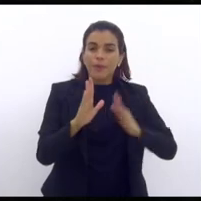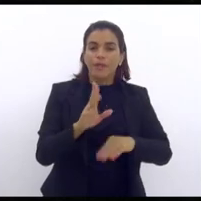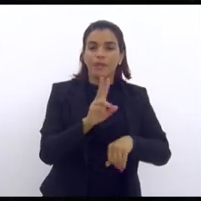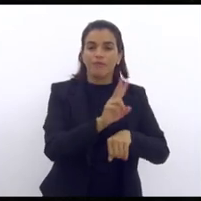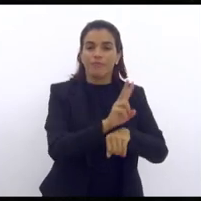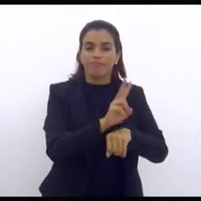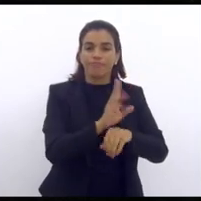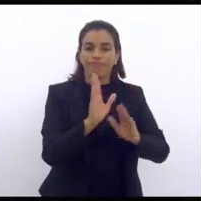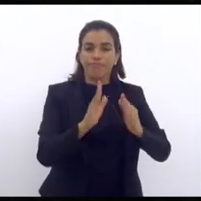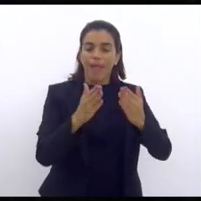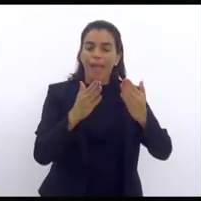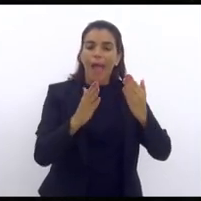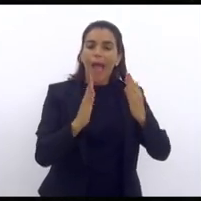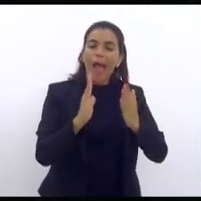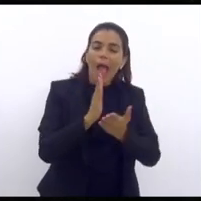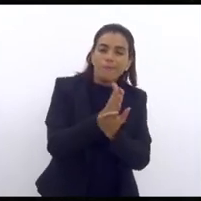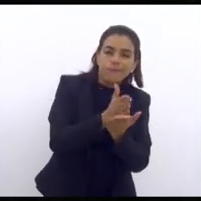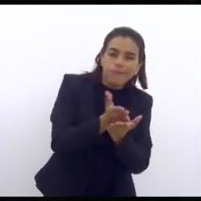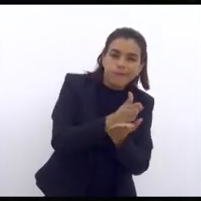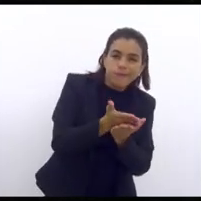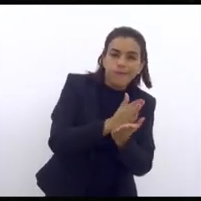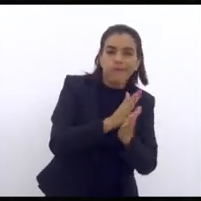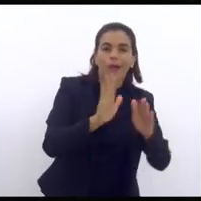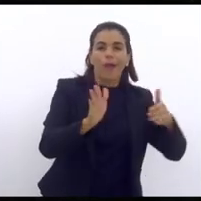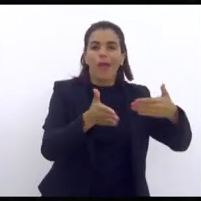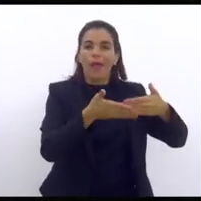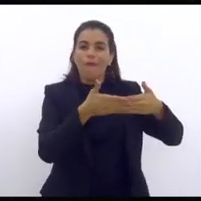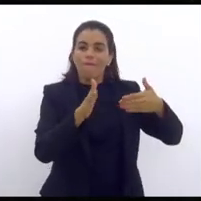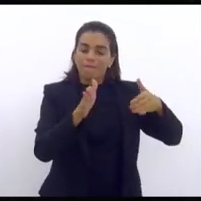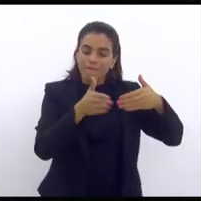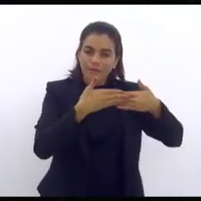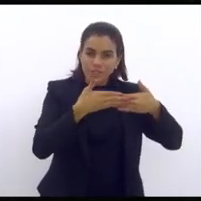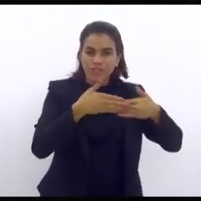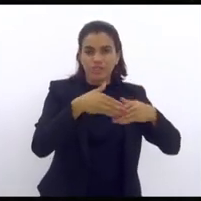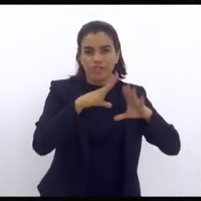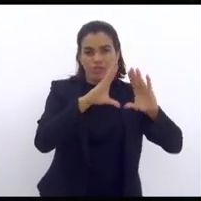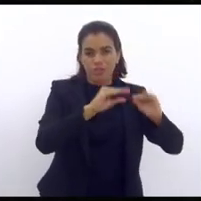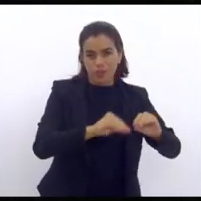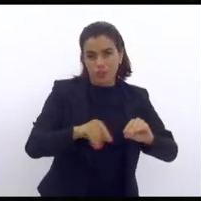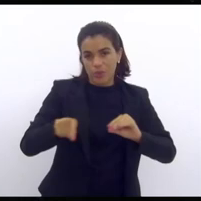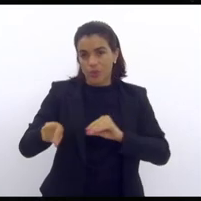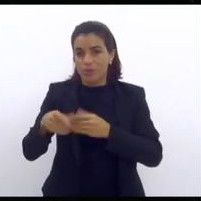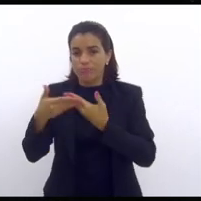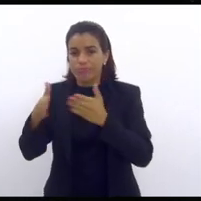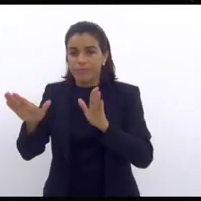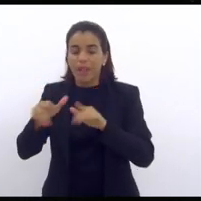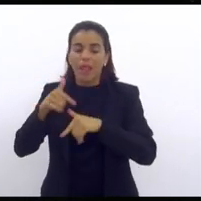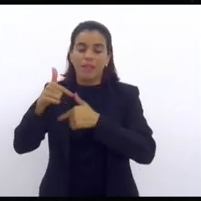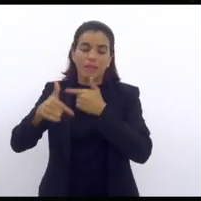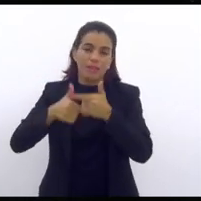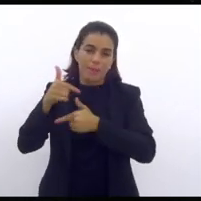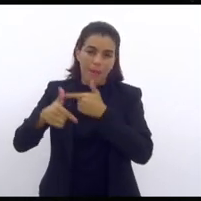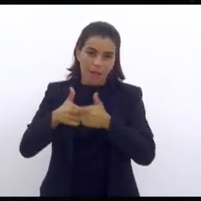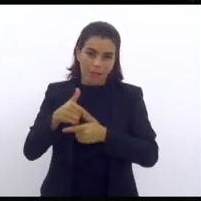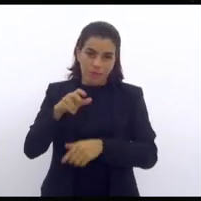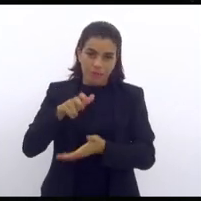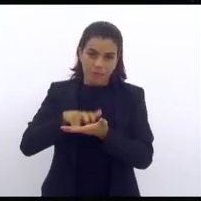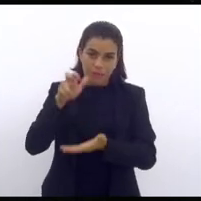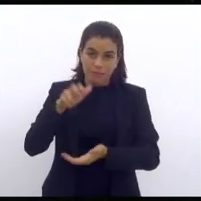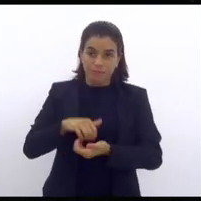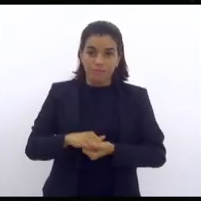é o desespero para todo mundo? iduto. A gente estava em uma reunião agora, o deputado Caiado foi muito feliz quando ele falou o iduto de Natal no Novo.